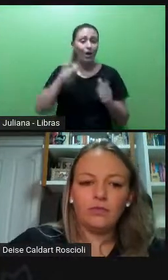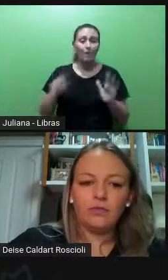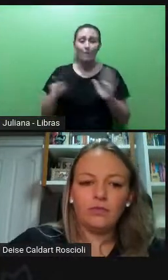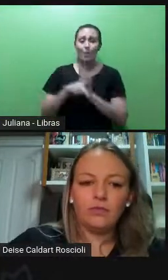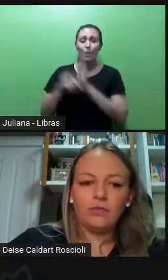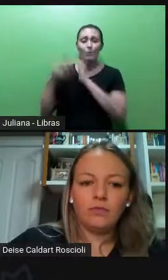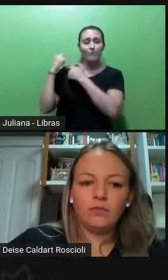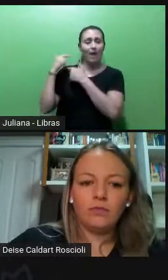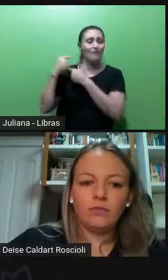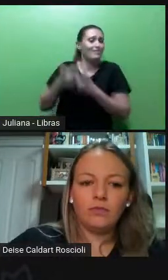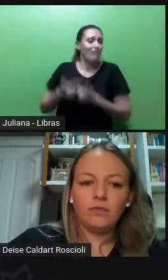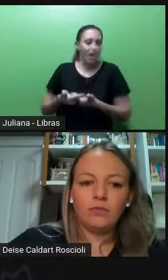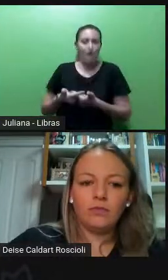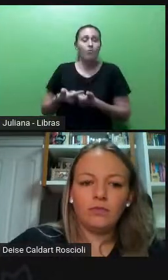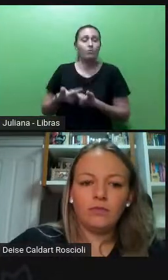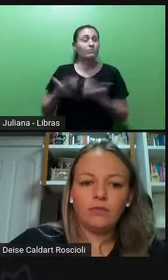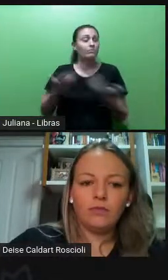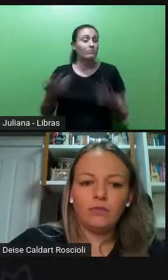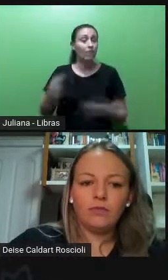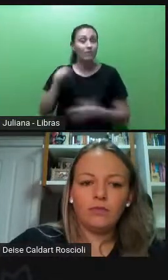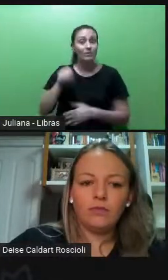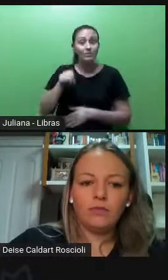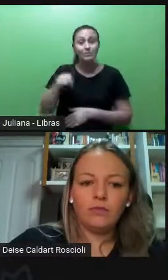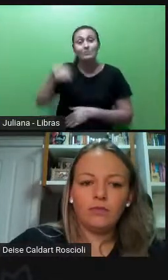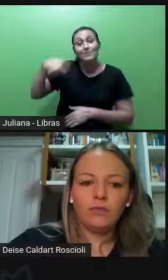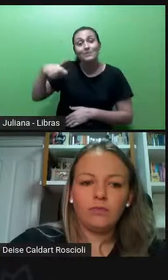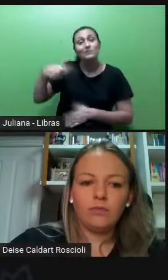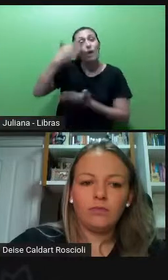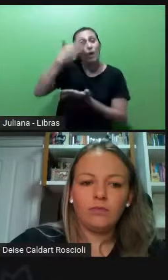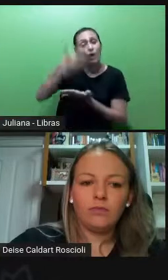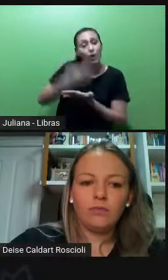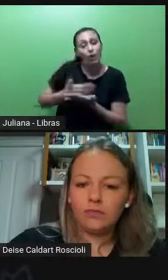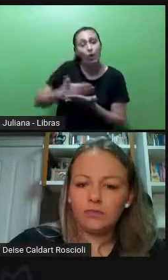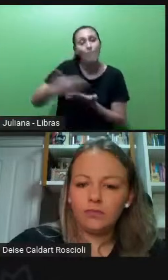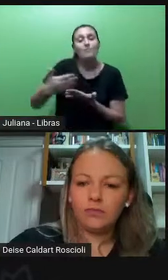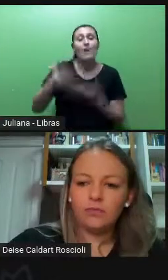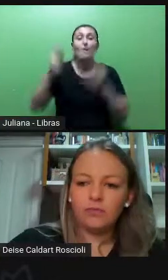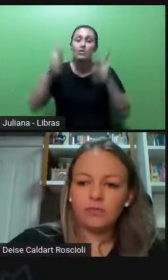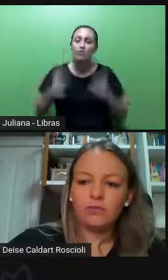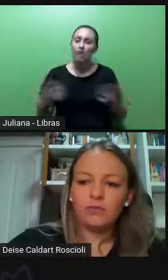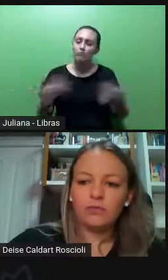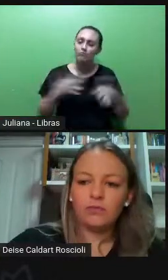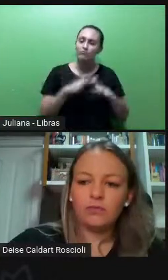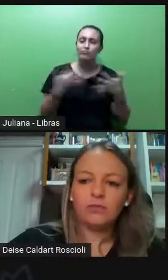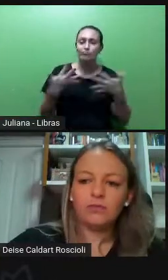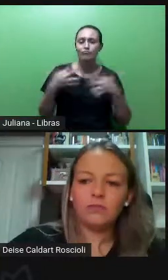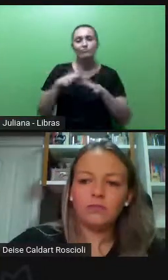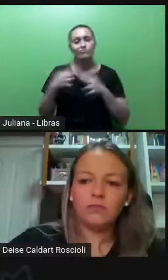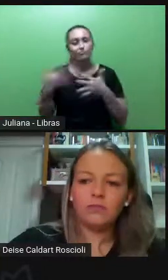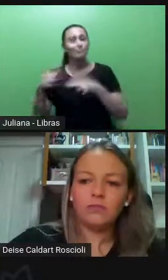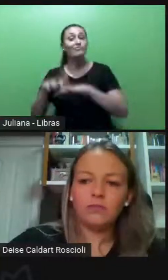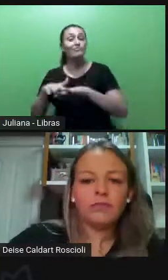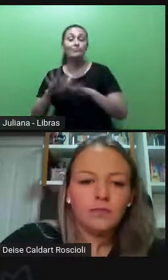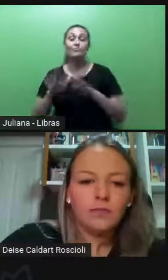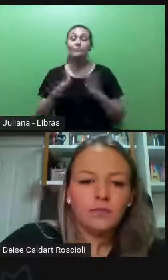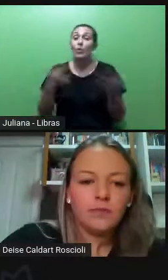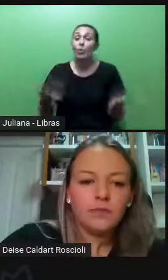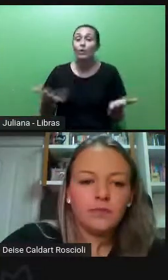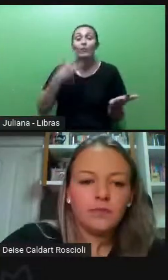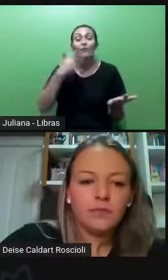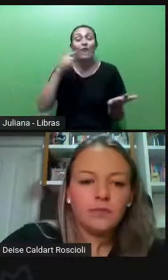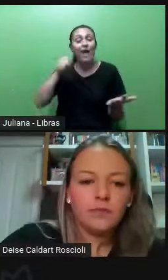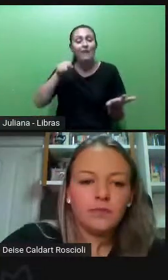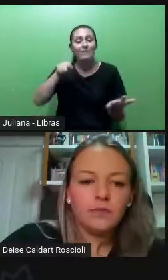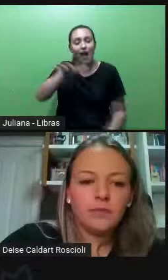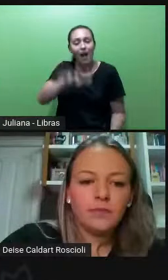processo, ele precisa iniciar pela inserção dessas pessoas no espaço. E a inserção, quando a gente fala em mercado de trabalho,